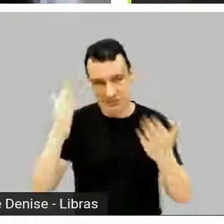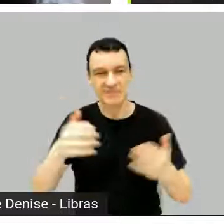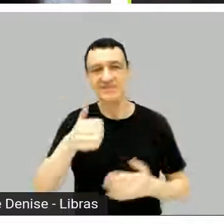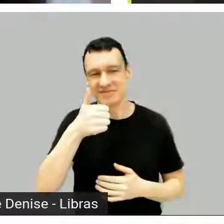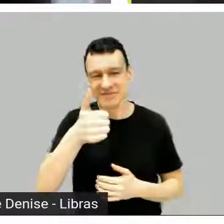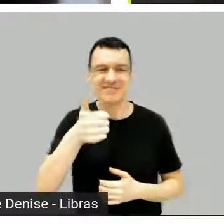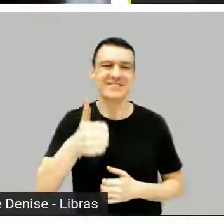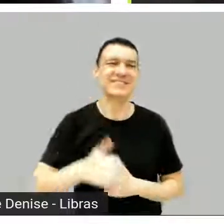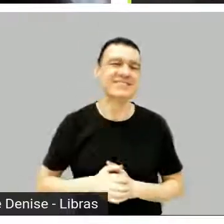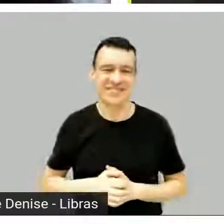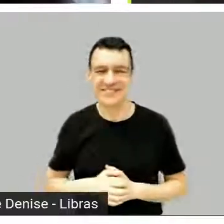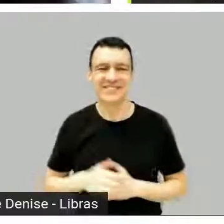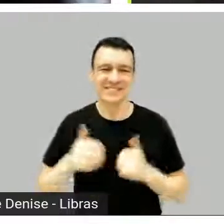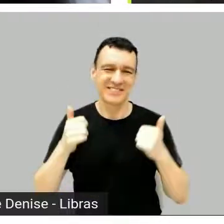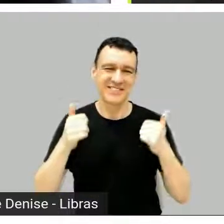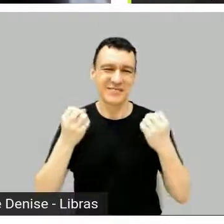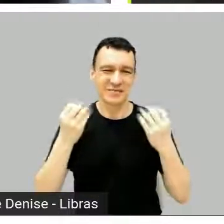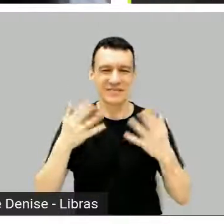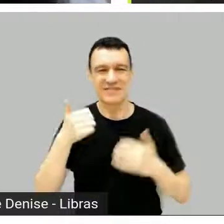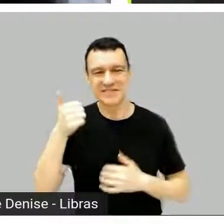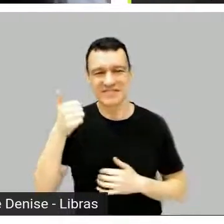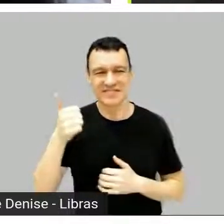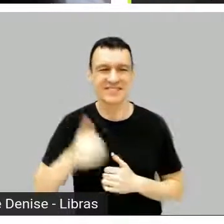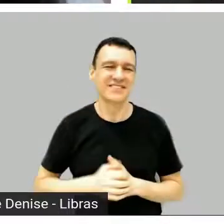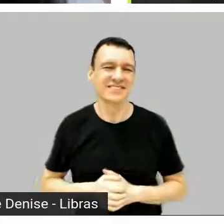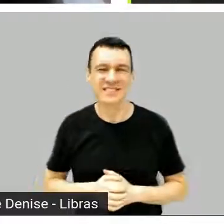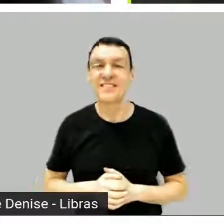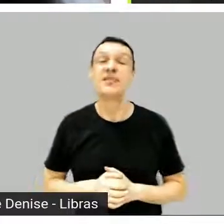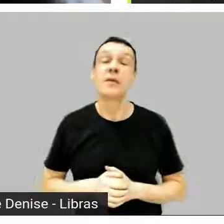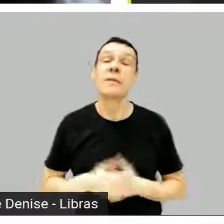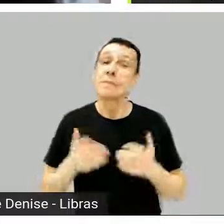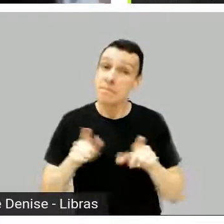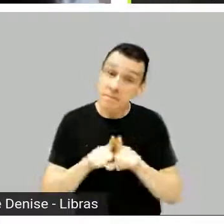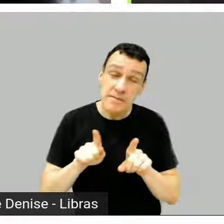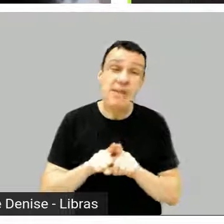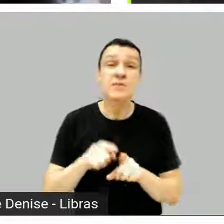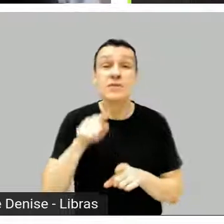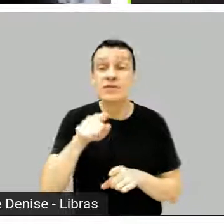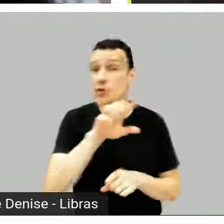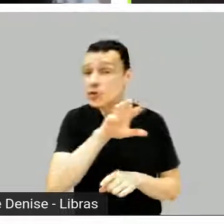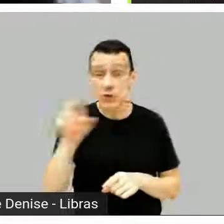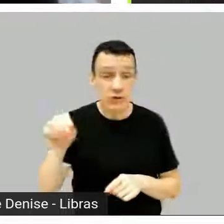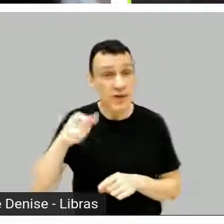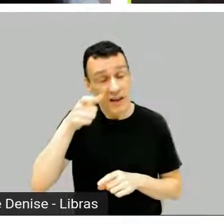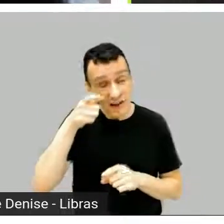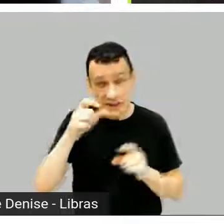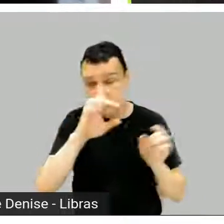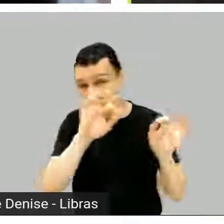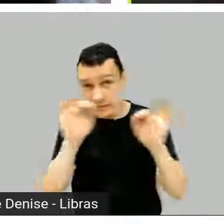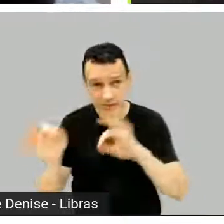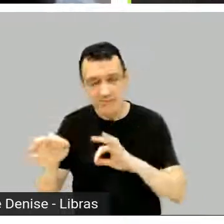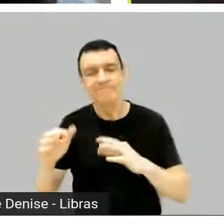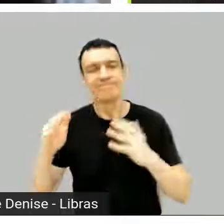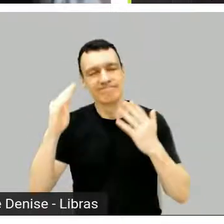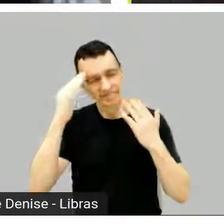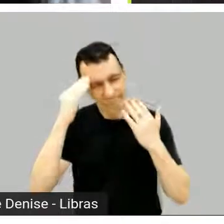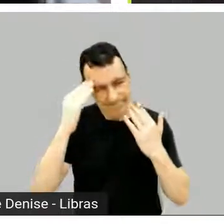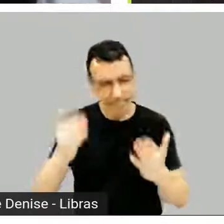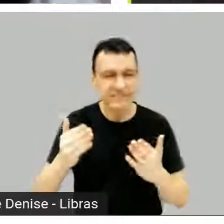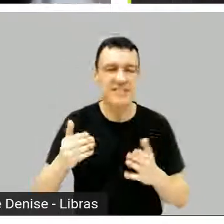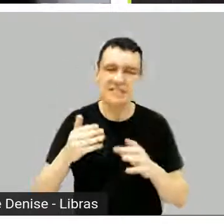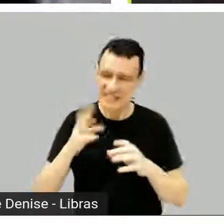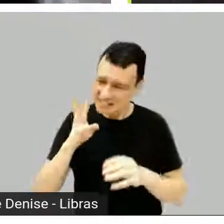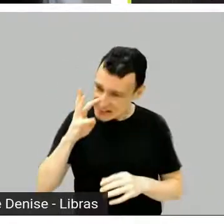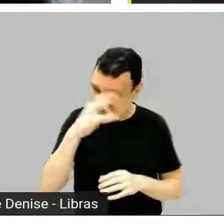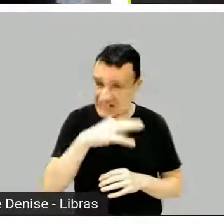programa, né? Acessível. E agradeço a todo mundo que assistiu a gente, né? Todo mundo que está sempre aqui, nosso público fiel, as pessoas